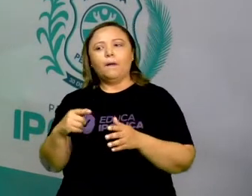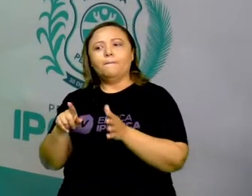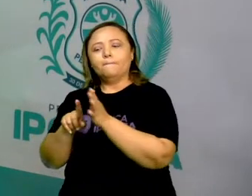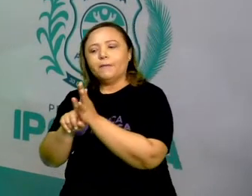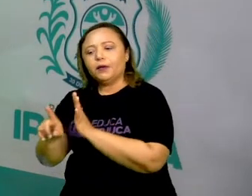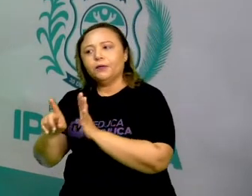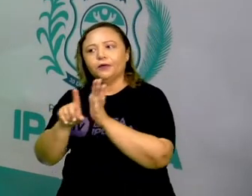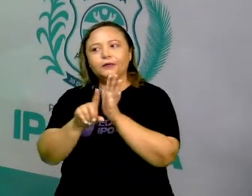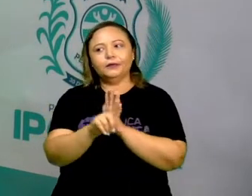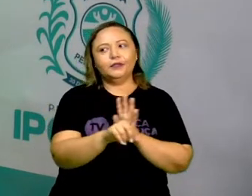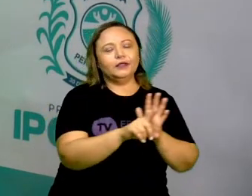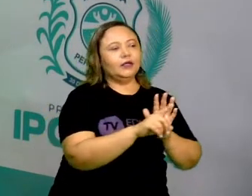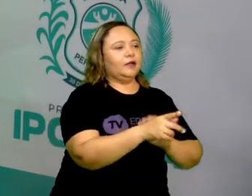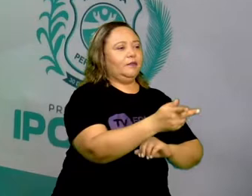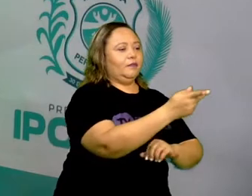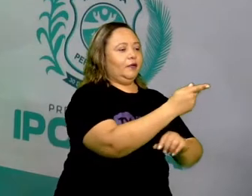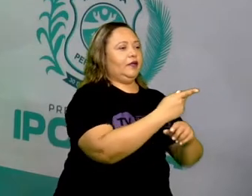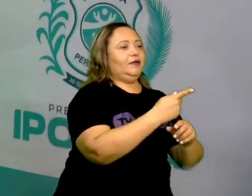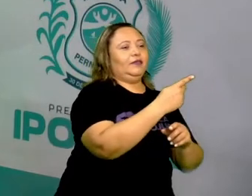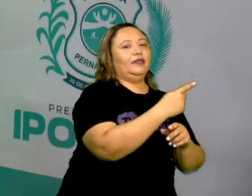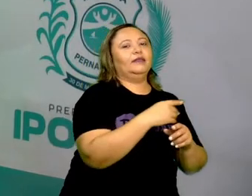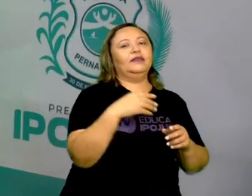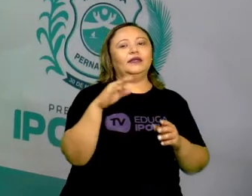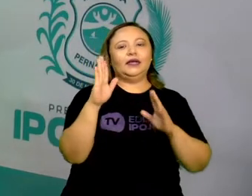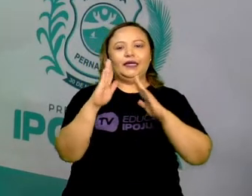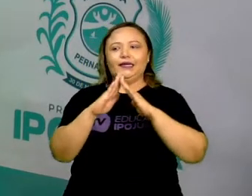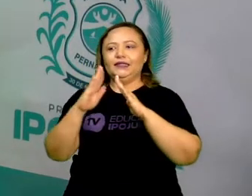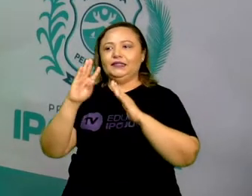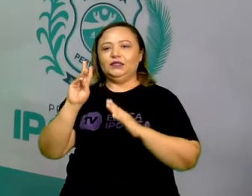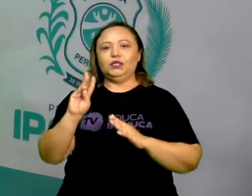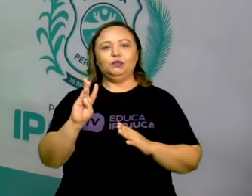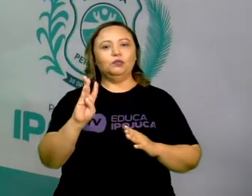para poder encontrar a casa de Bruno. Não é assim?